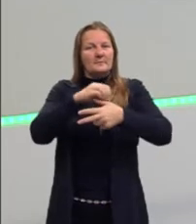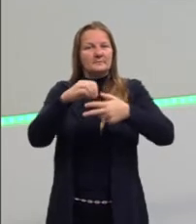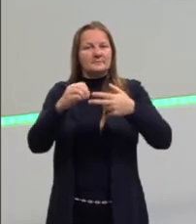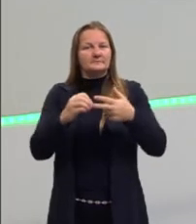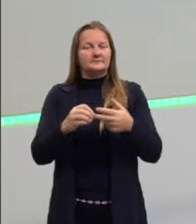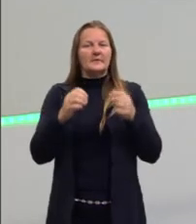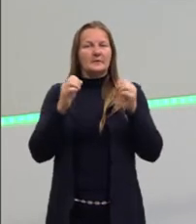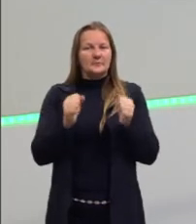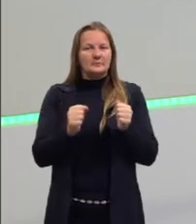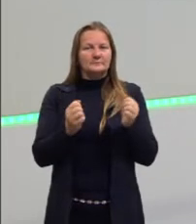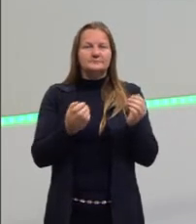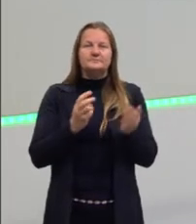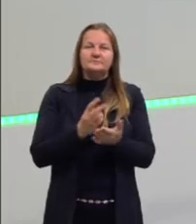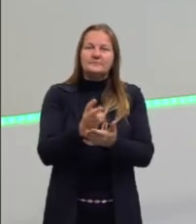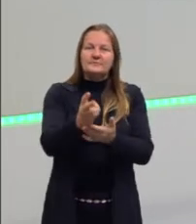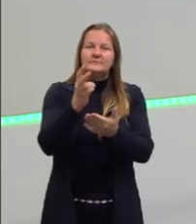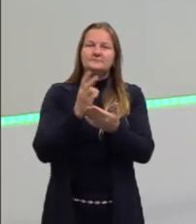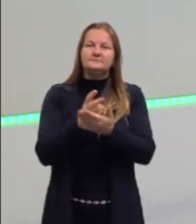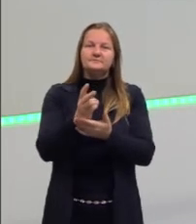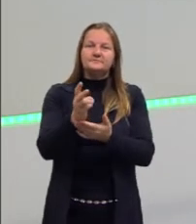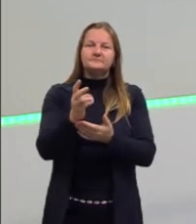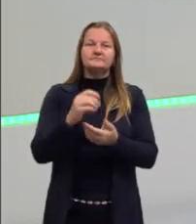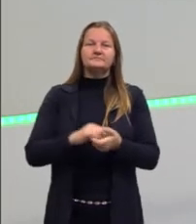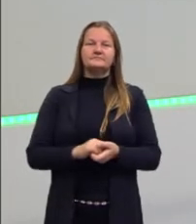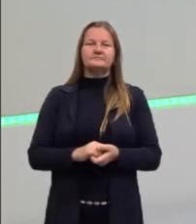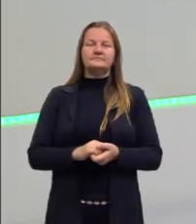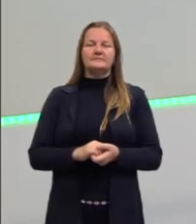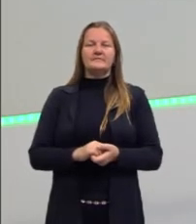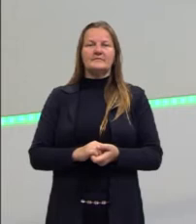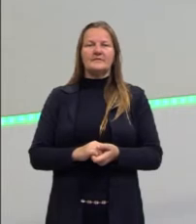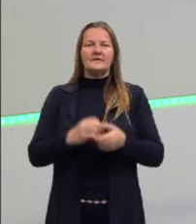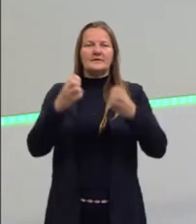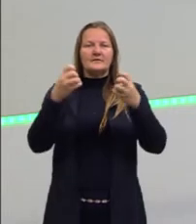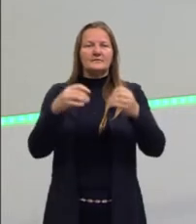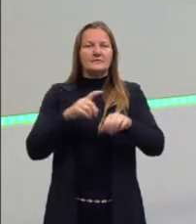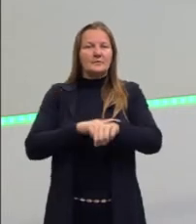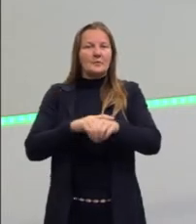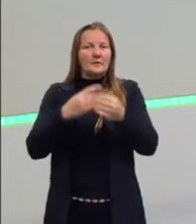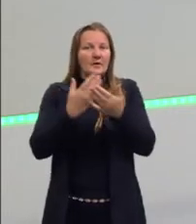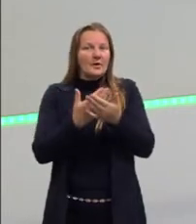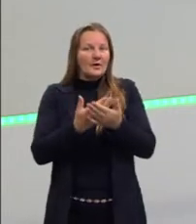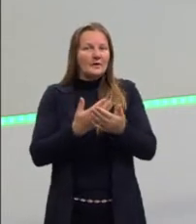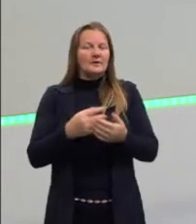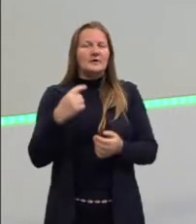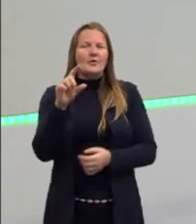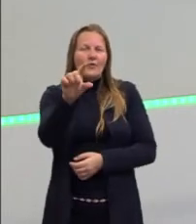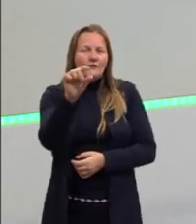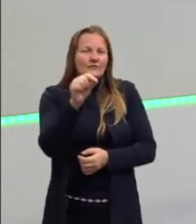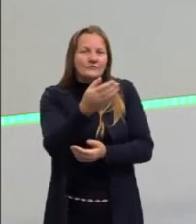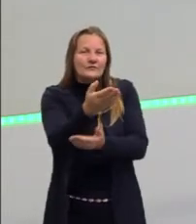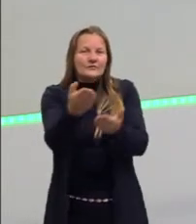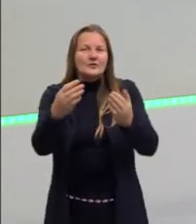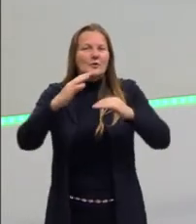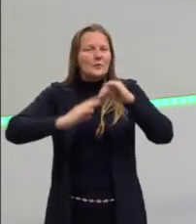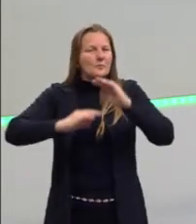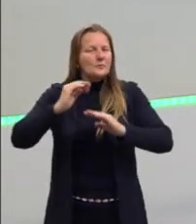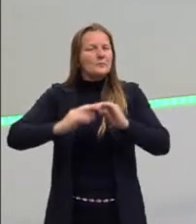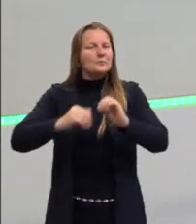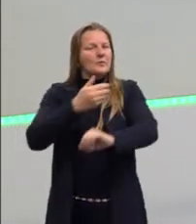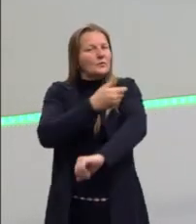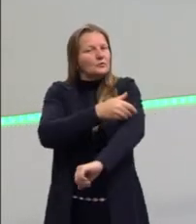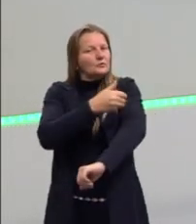Então nós vamos dar continuidade, como falei para vocês nessa aula então, convido todos a praticarem bastante.